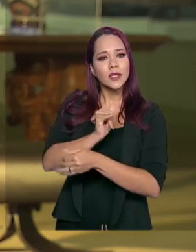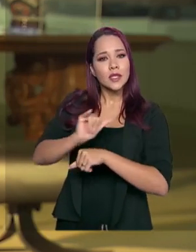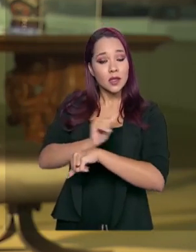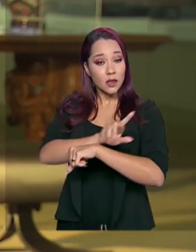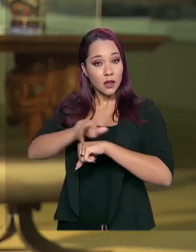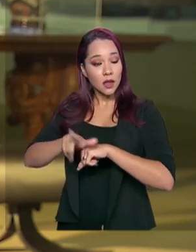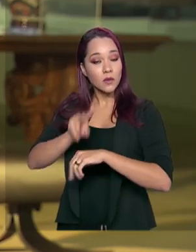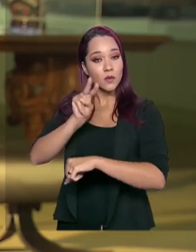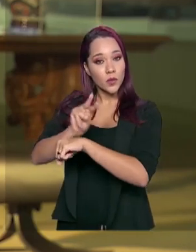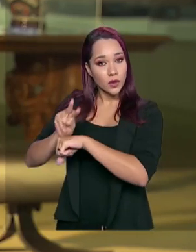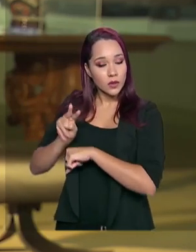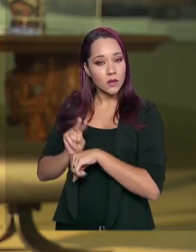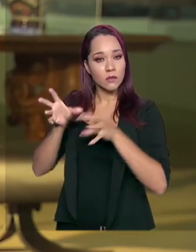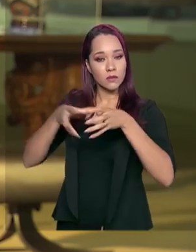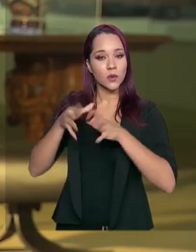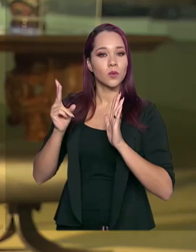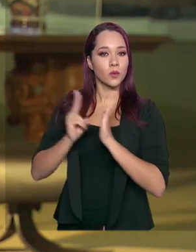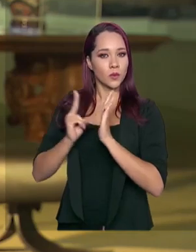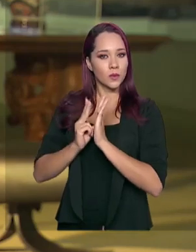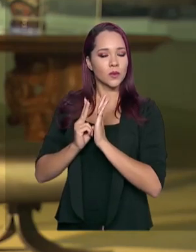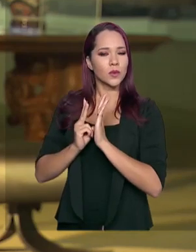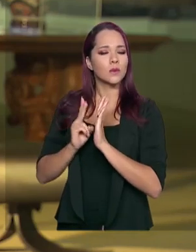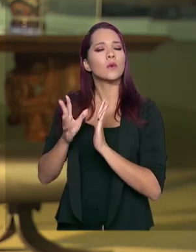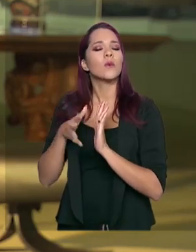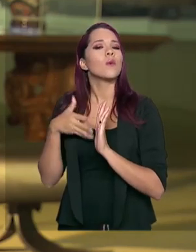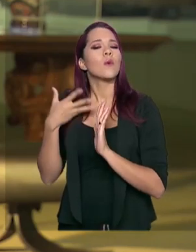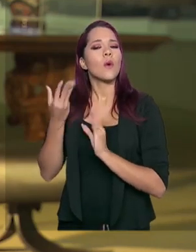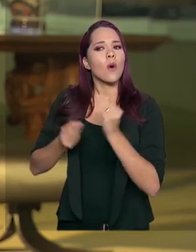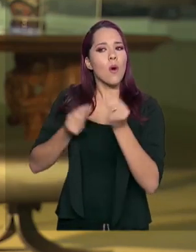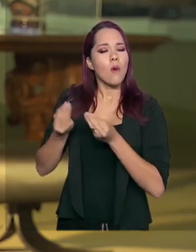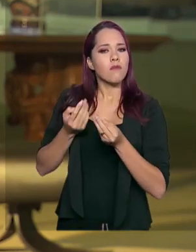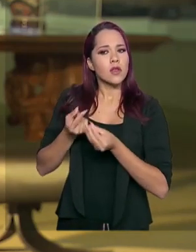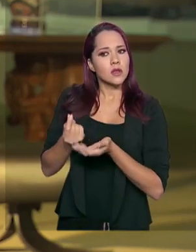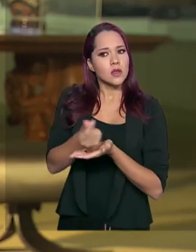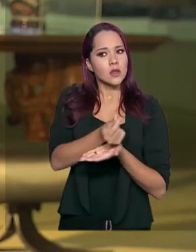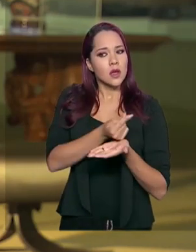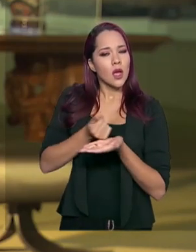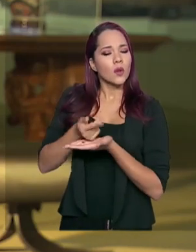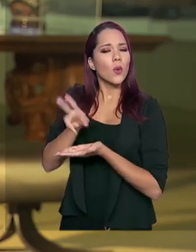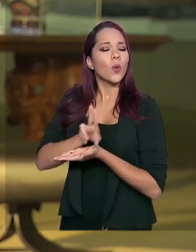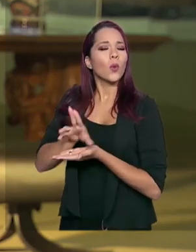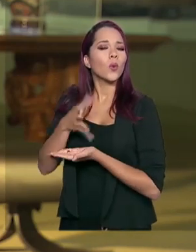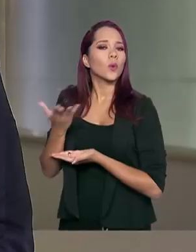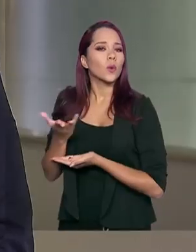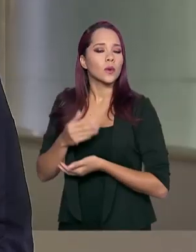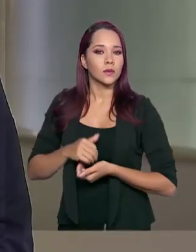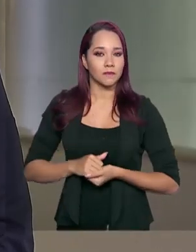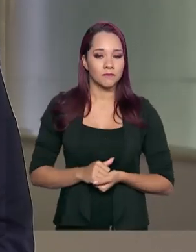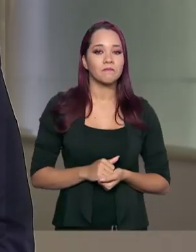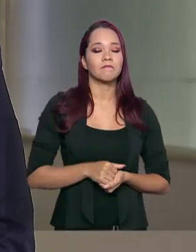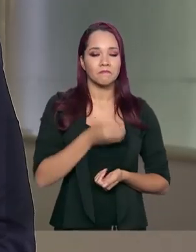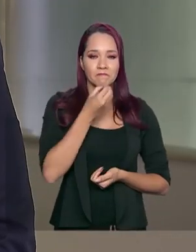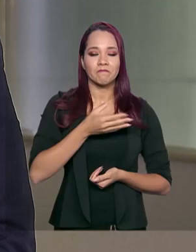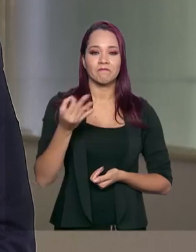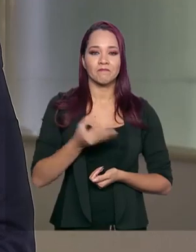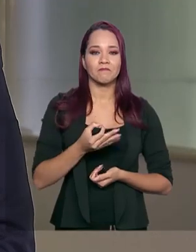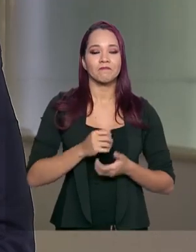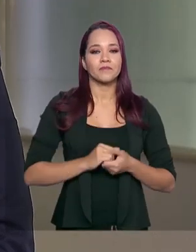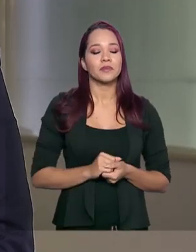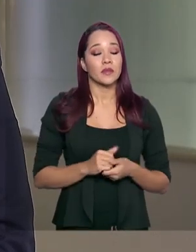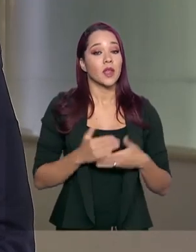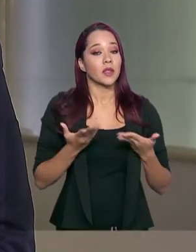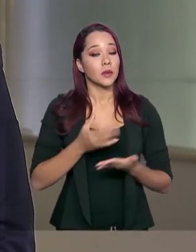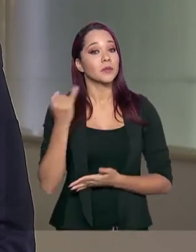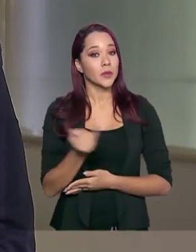proteção às comunidades indígenas. De que forma que esses recursos estão sendo usados? Perfeito. Muito